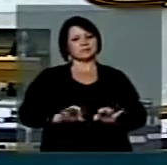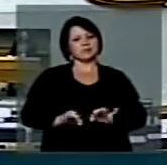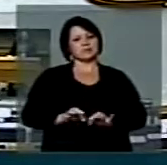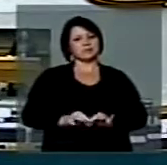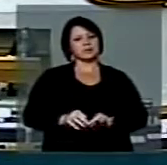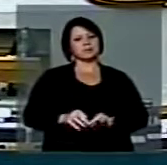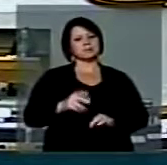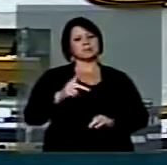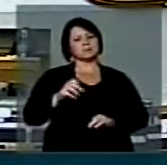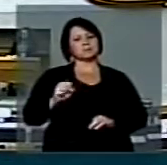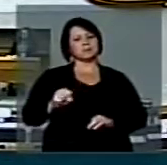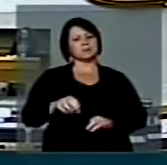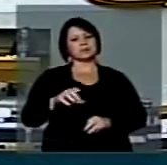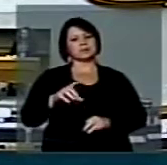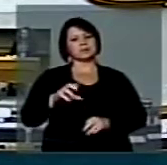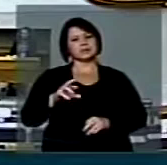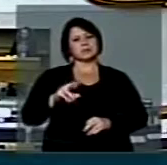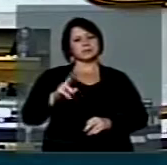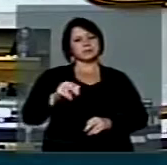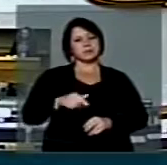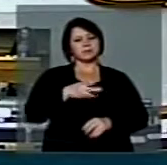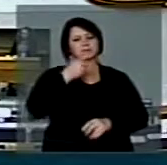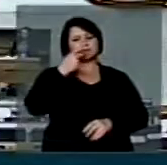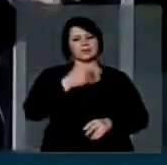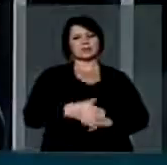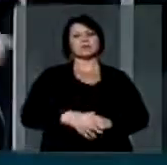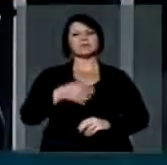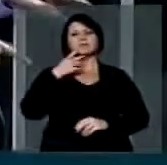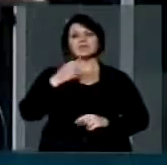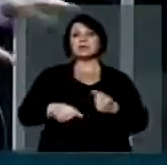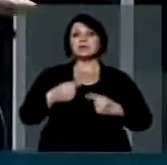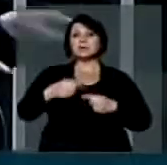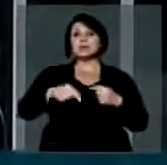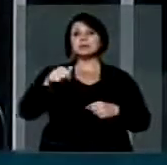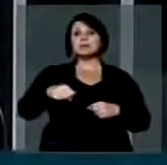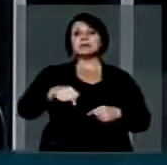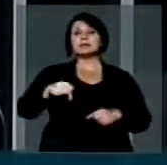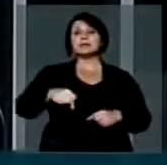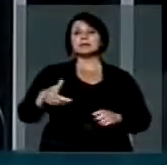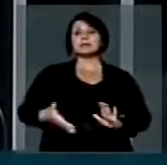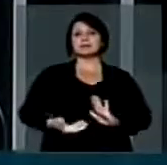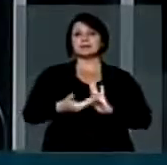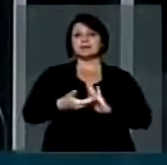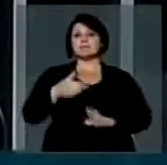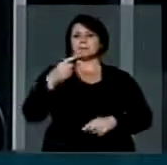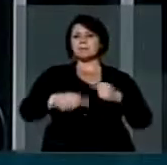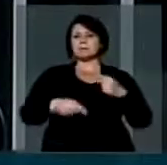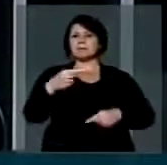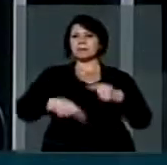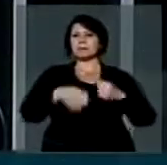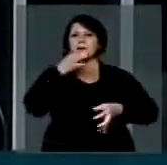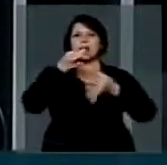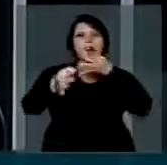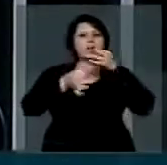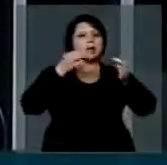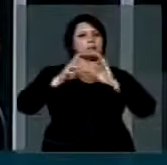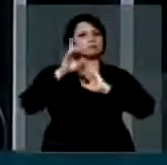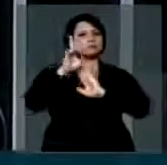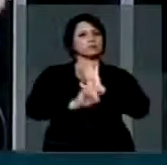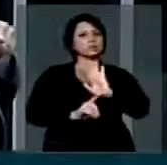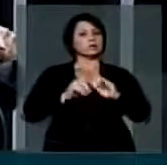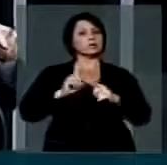do PPS, deputado Rubens Bueno. O debate, sim senhor, e o debate aqui na Casa do Povo, o debate sobre esses decretos,